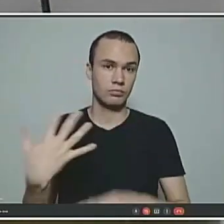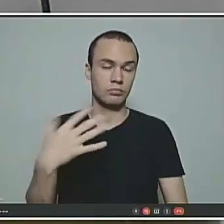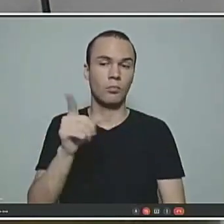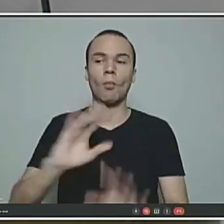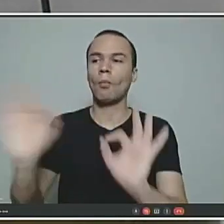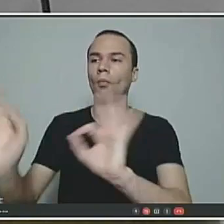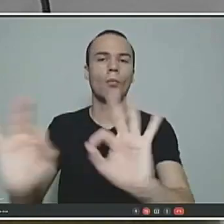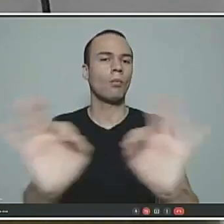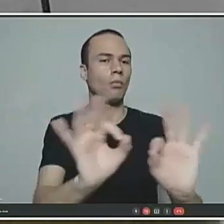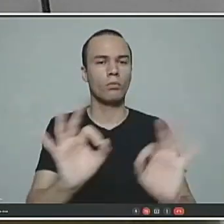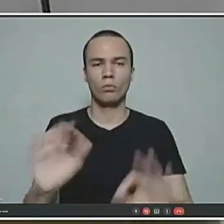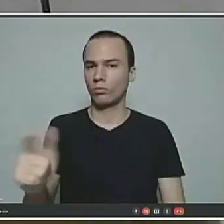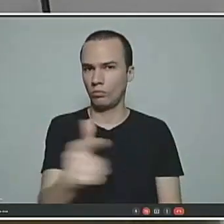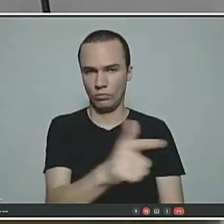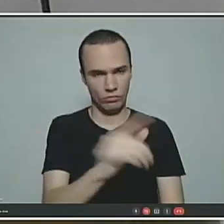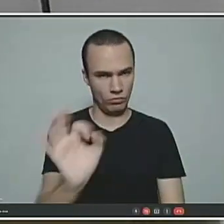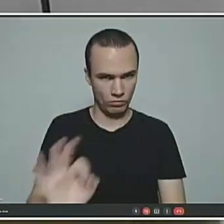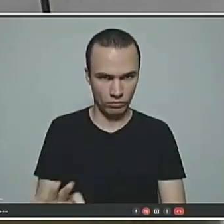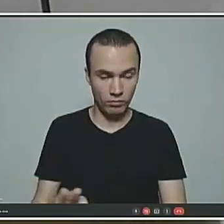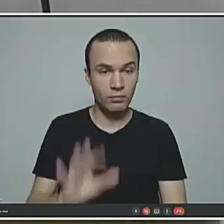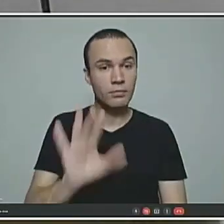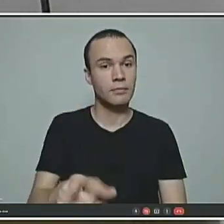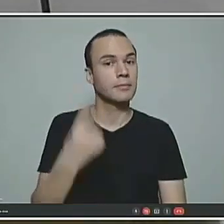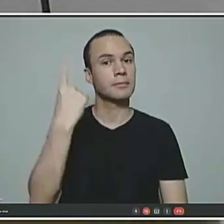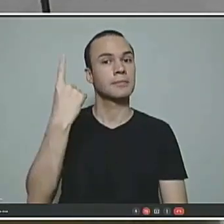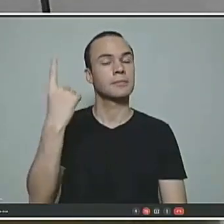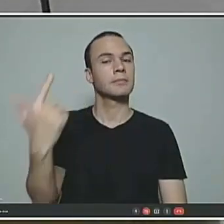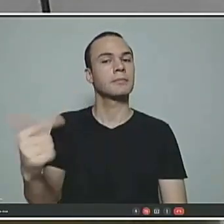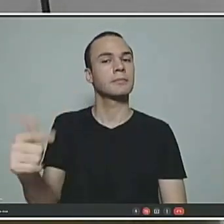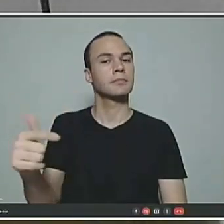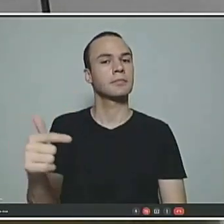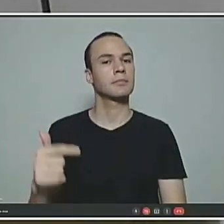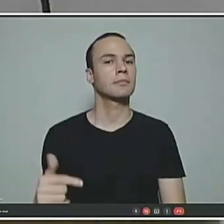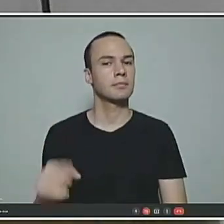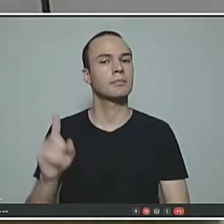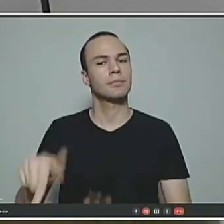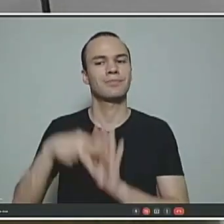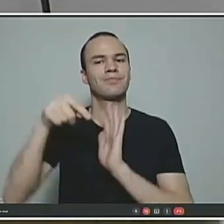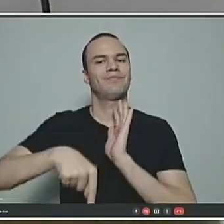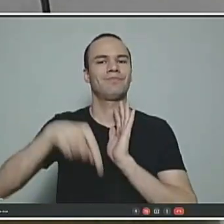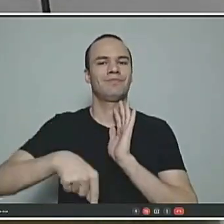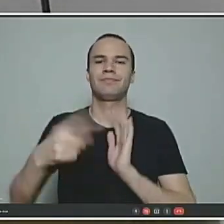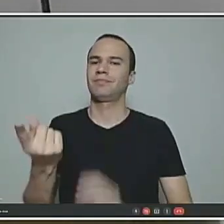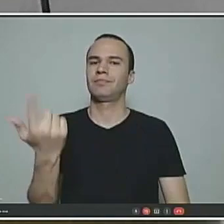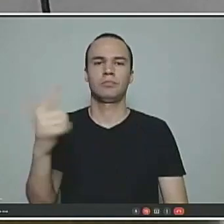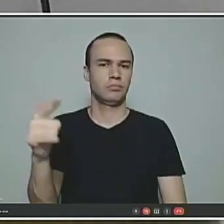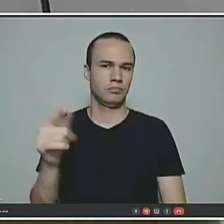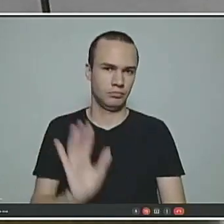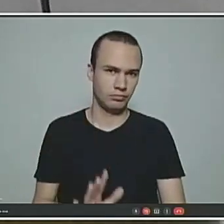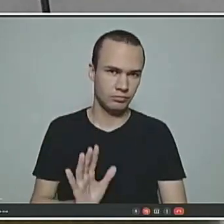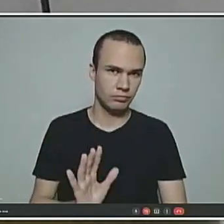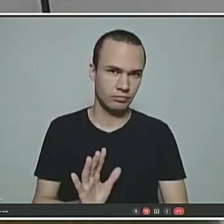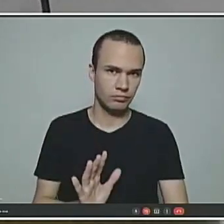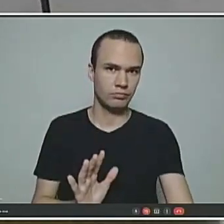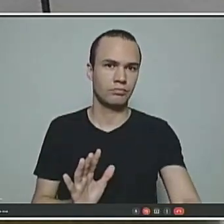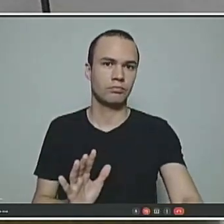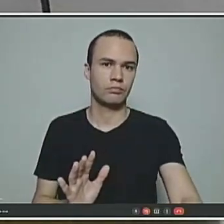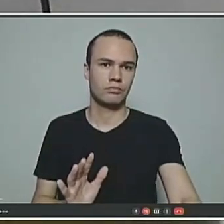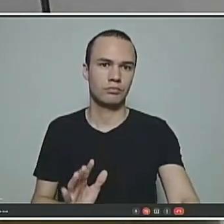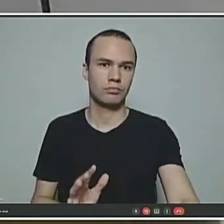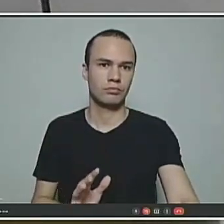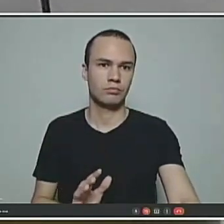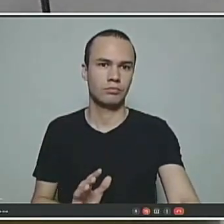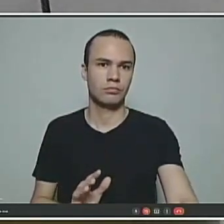tem o equilíbrio autarial, nenhum. Mas o único que não tem mais equilíbrio financeiro é o nosso. Porto União tem equilíbrio financeiro, São Mateus tem equilíbrio